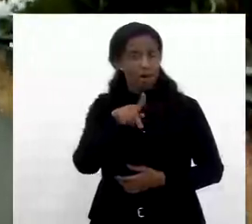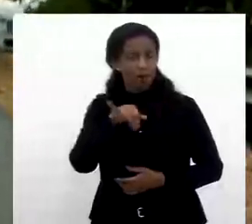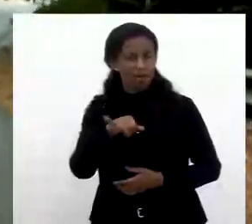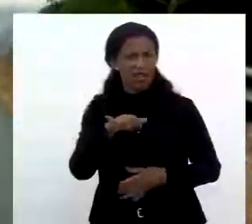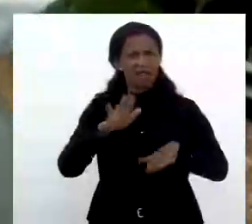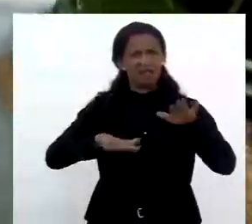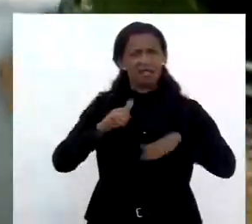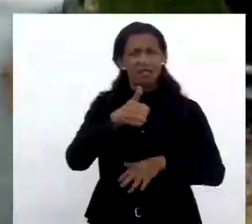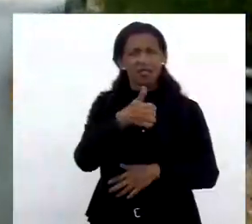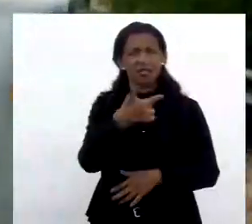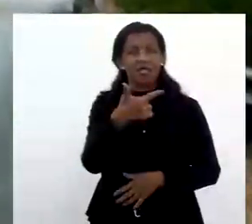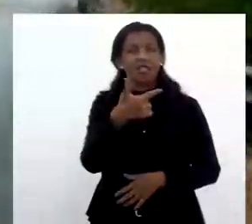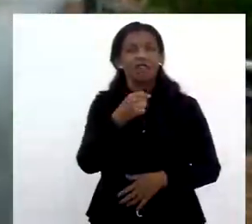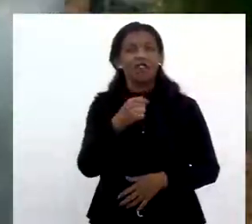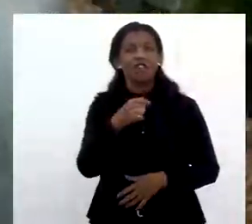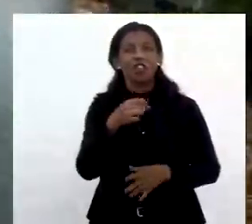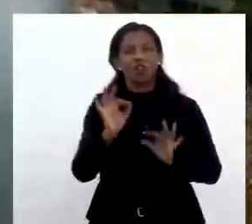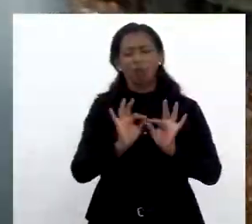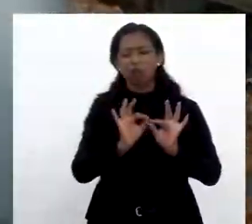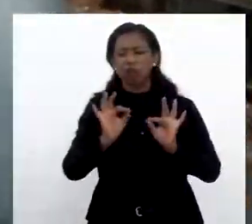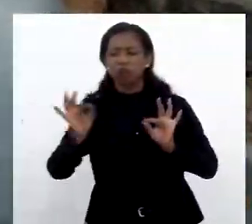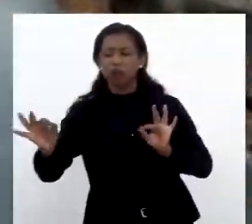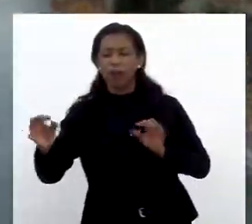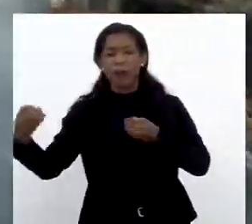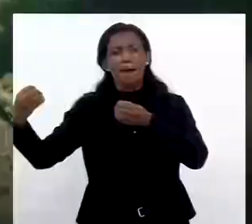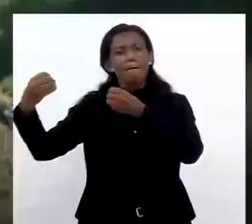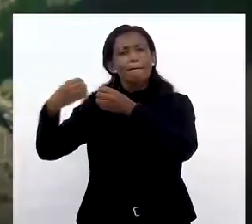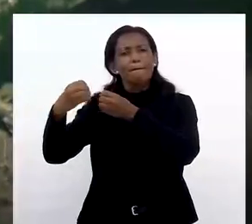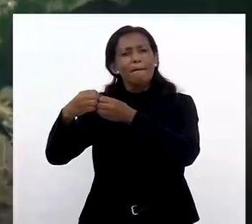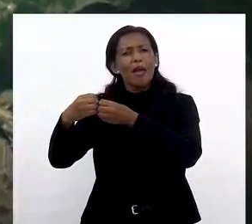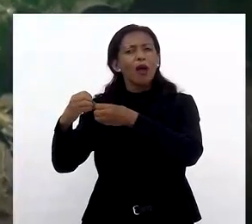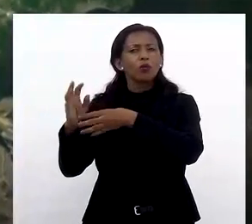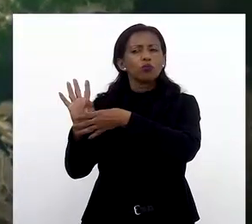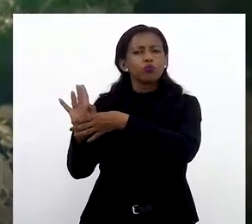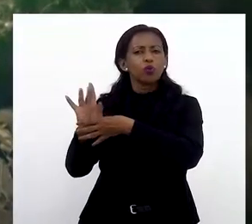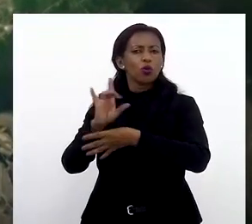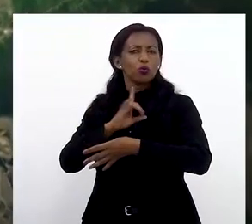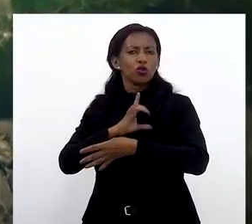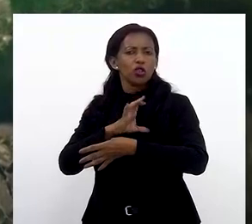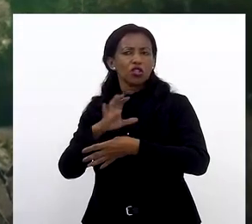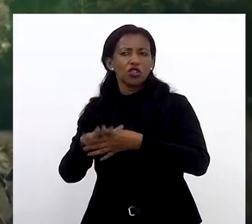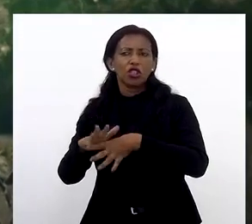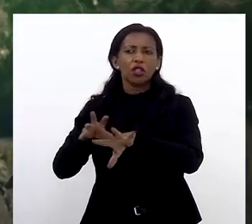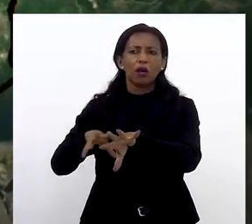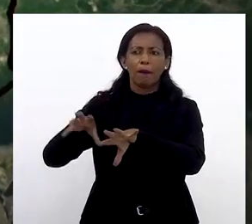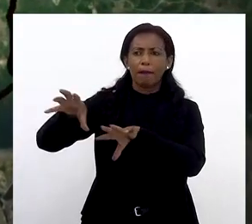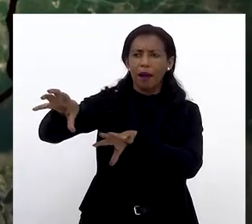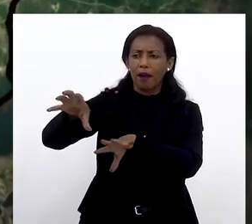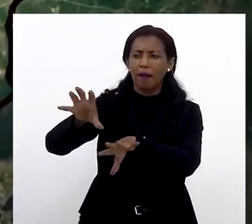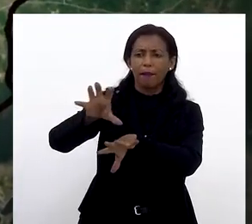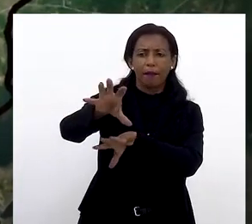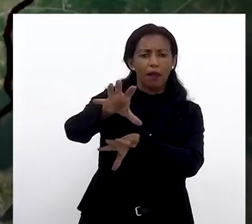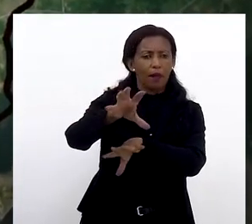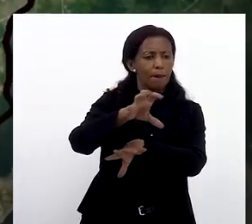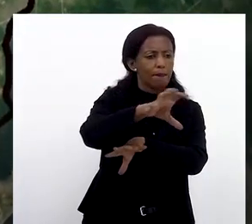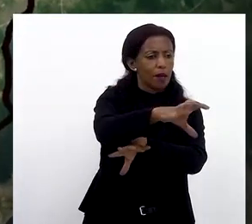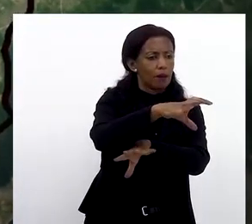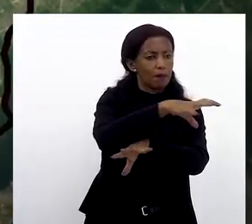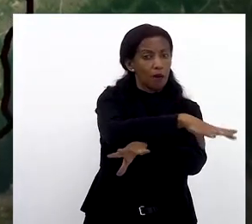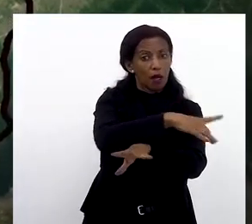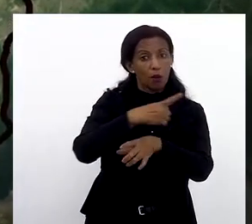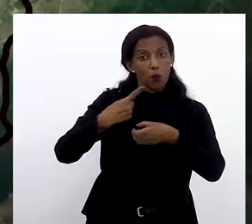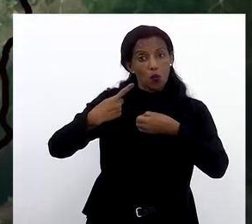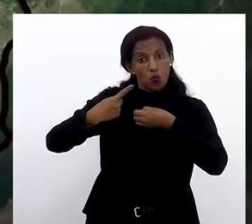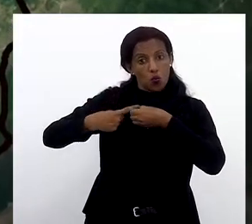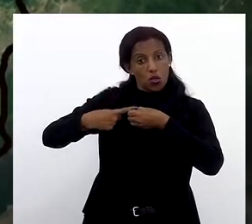Miguel Pereira fica a 120 quilômetros da capital do estado, e faz limite com os municípios de Duque de Caxias, Engenheiro